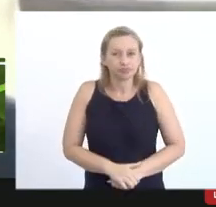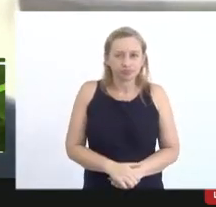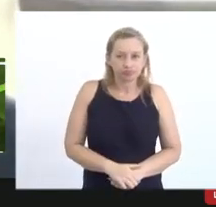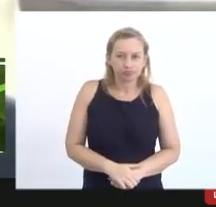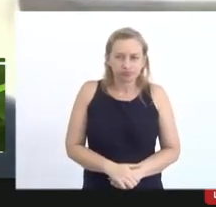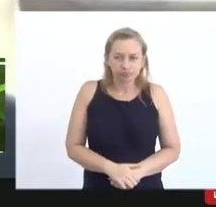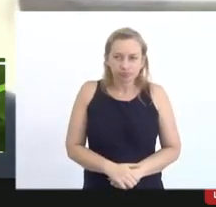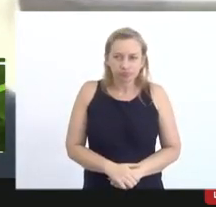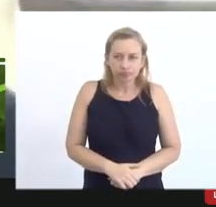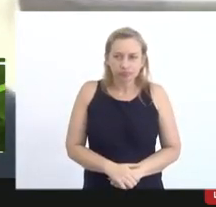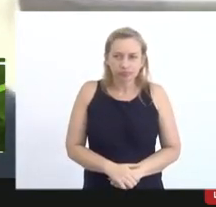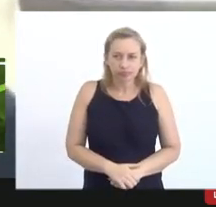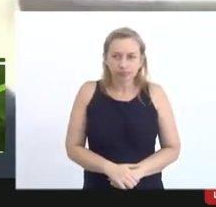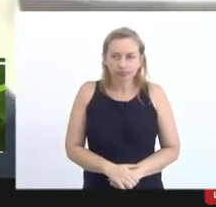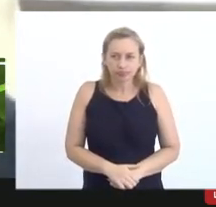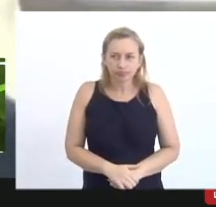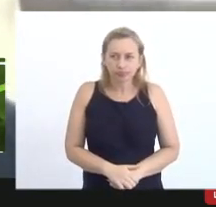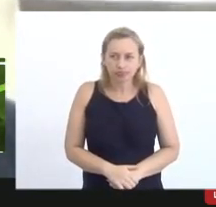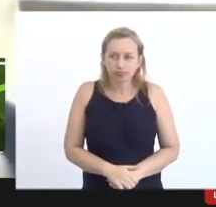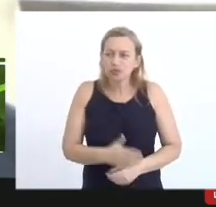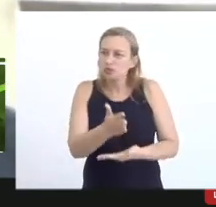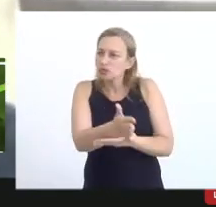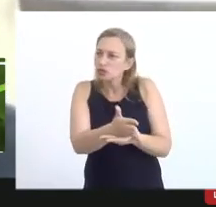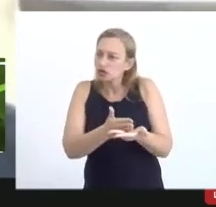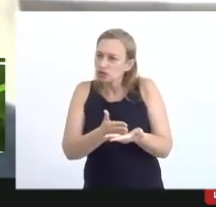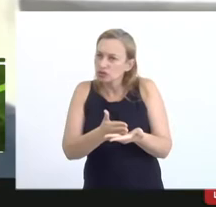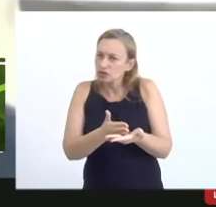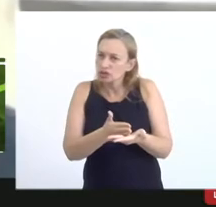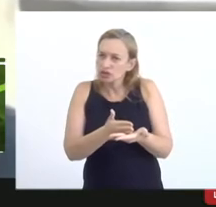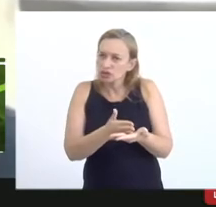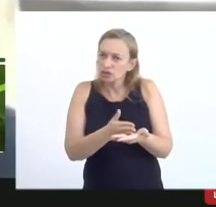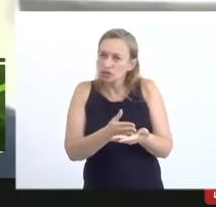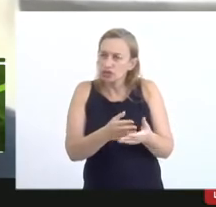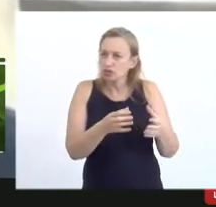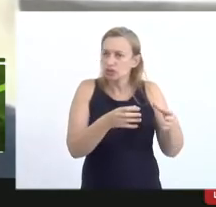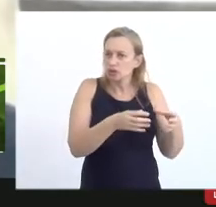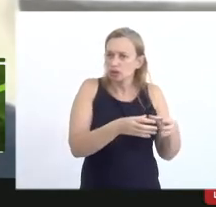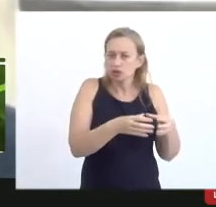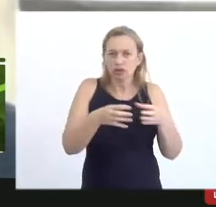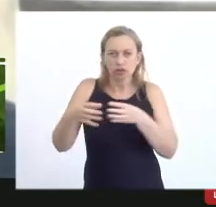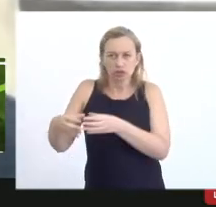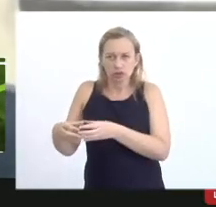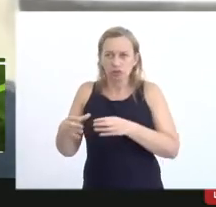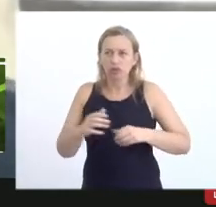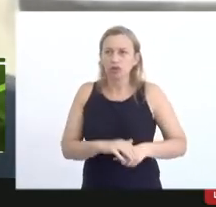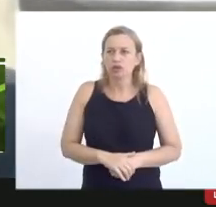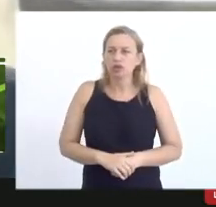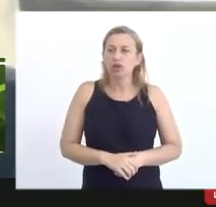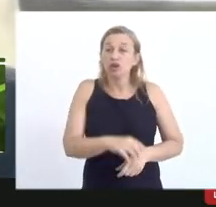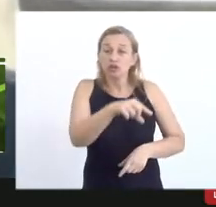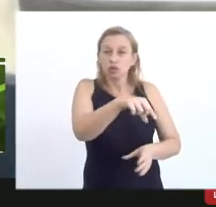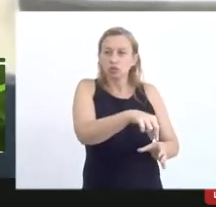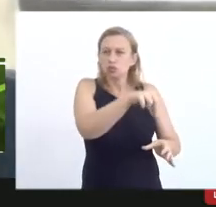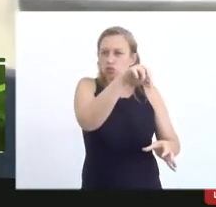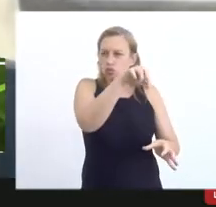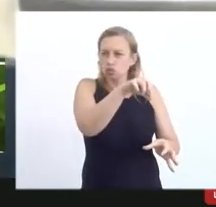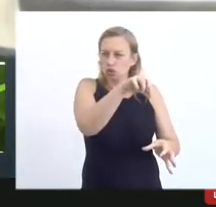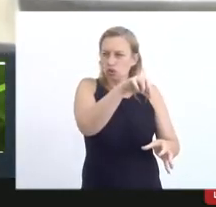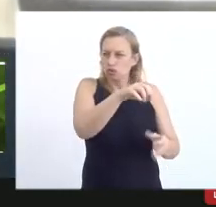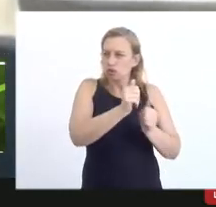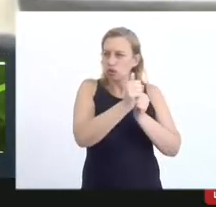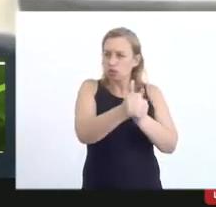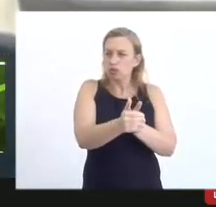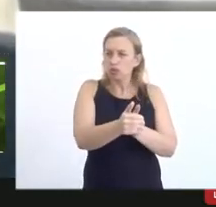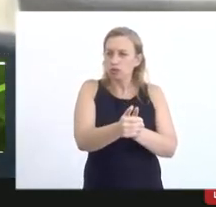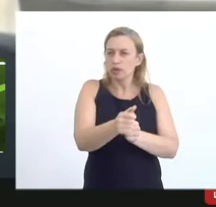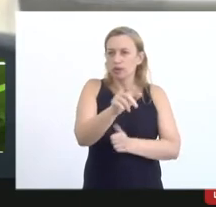com o passivo foi dividido em lotes no passivo e eram feitos sorteios com acompanhamento